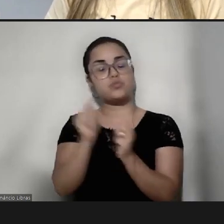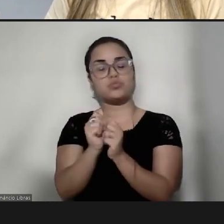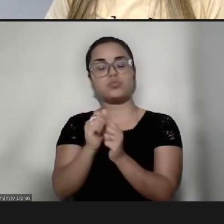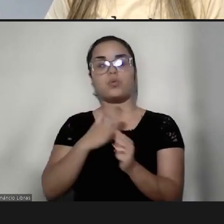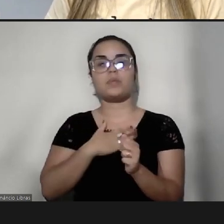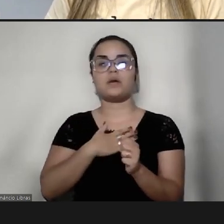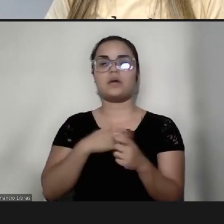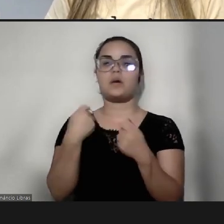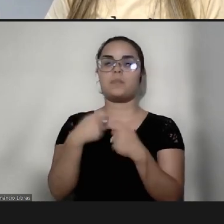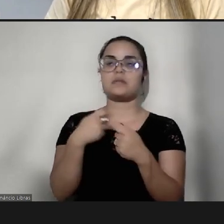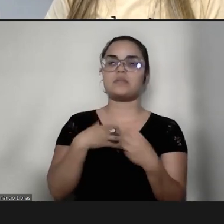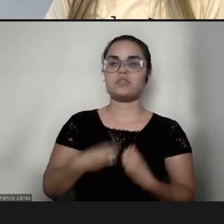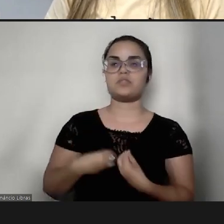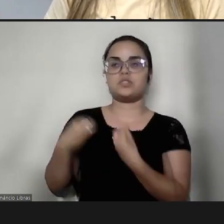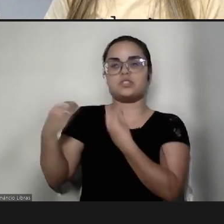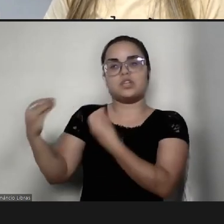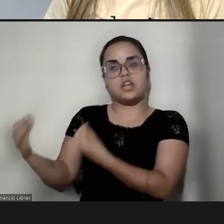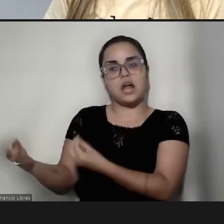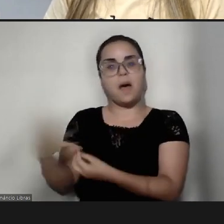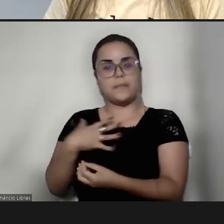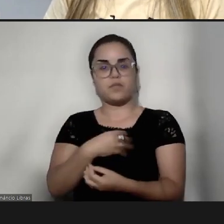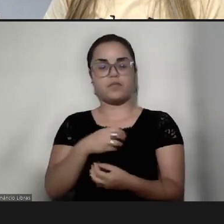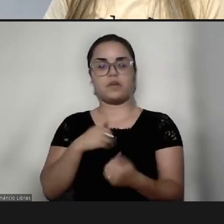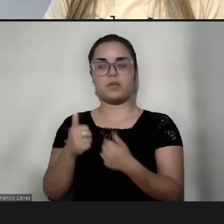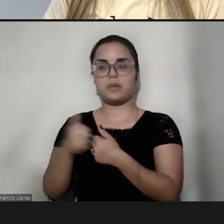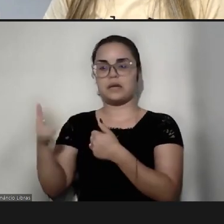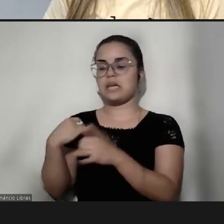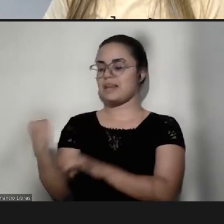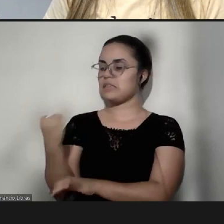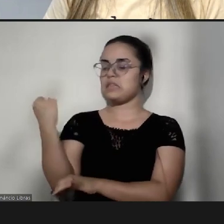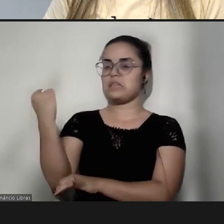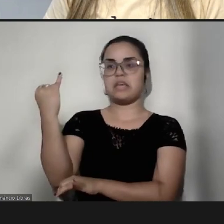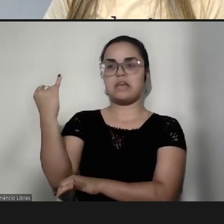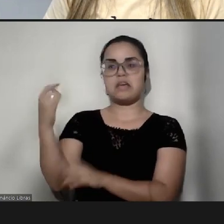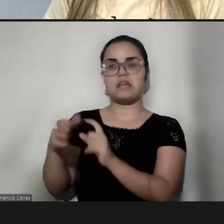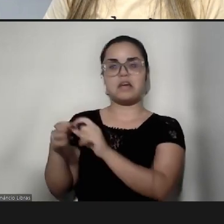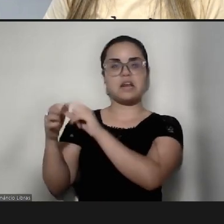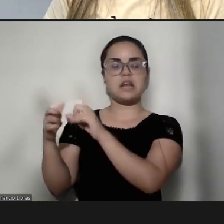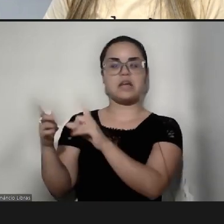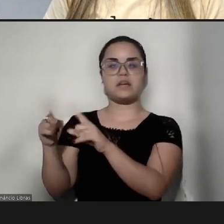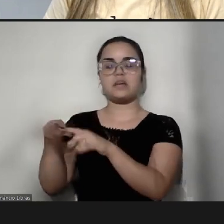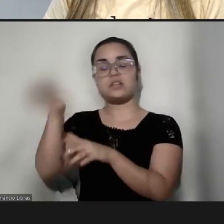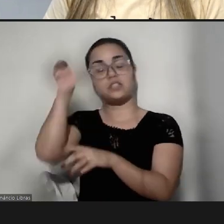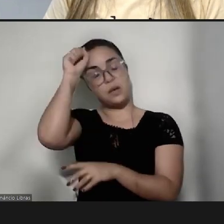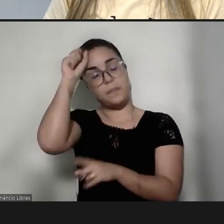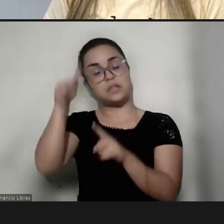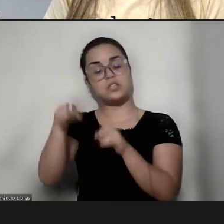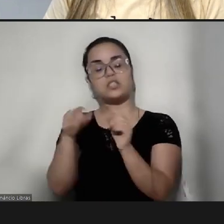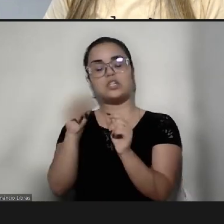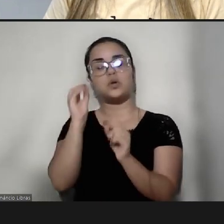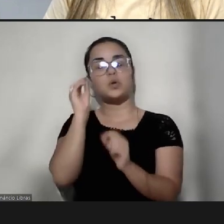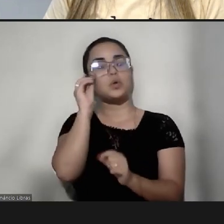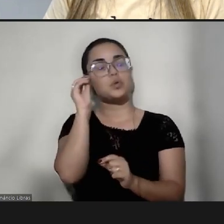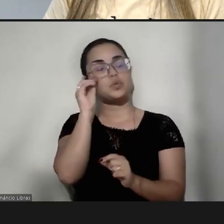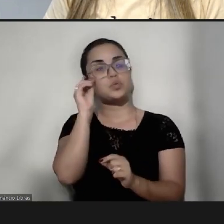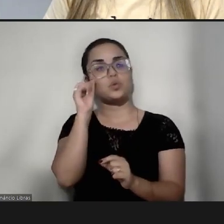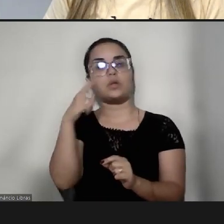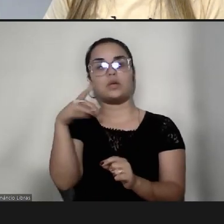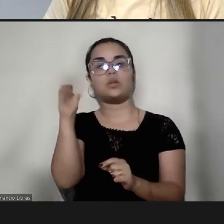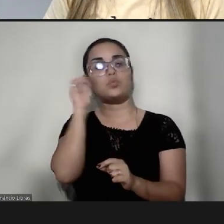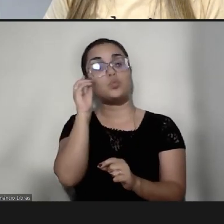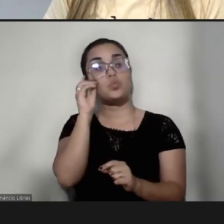tirar o Gabriel de perto de mim, pra que ele fosse independente, e a gente aprende que o sono, no sono a criança